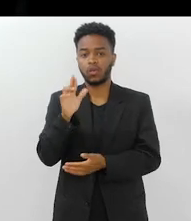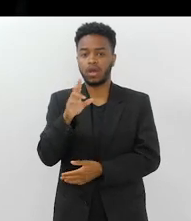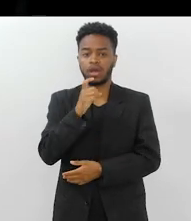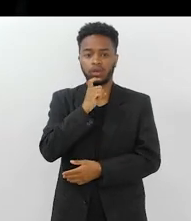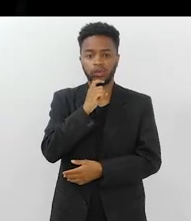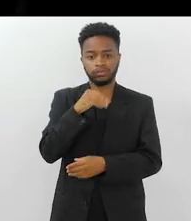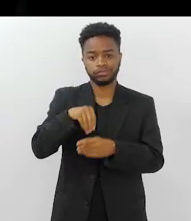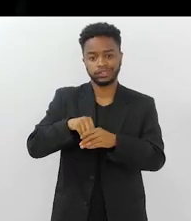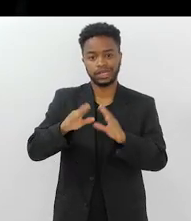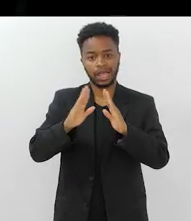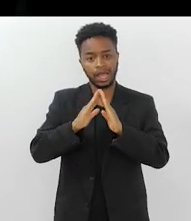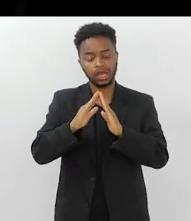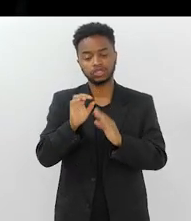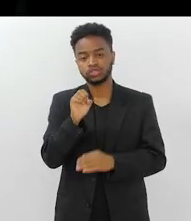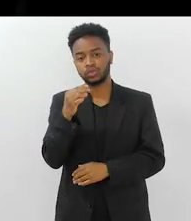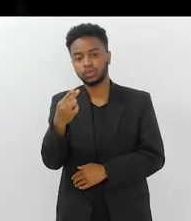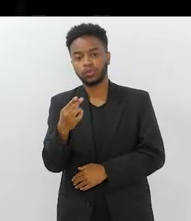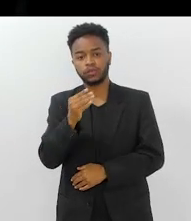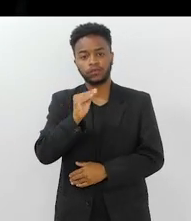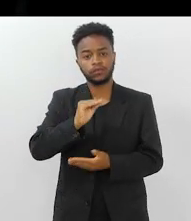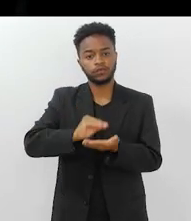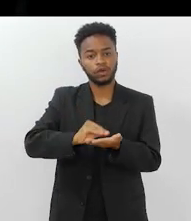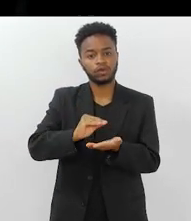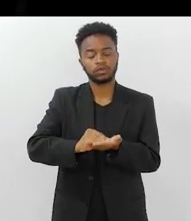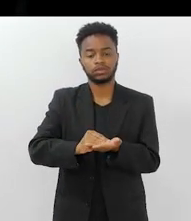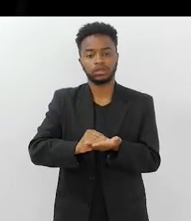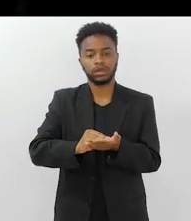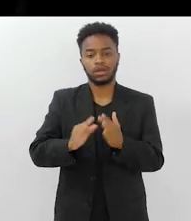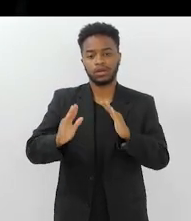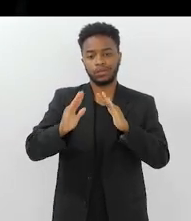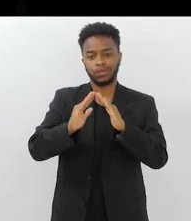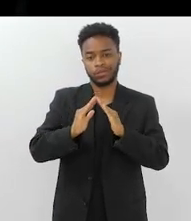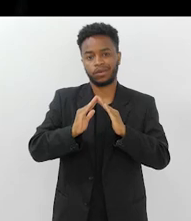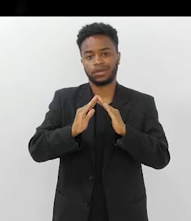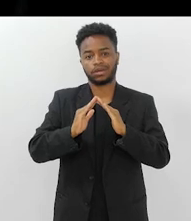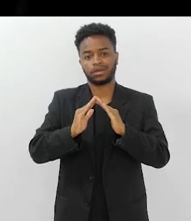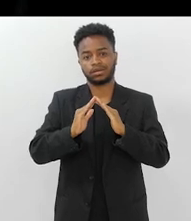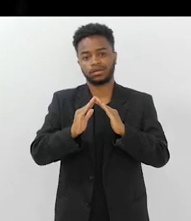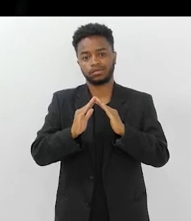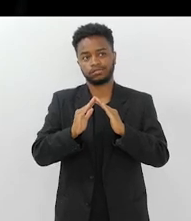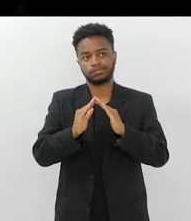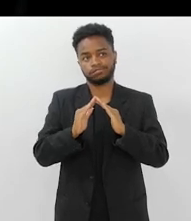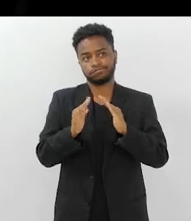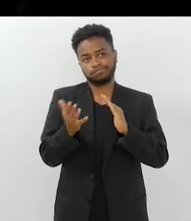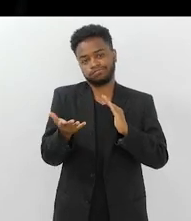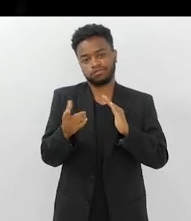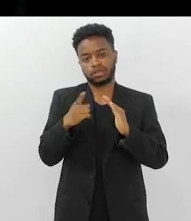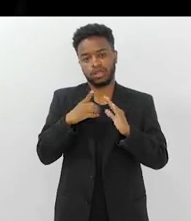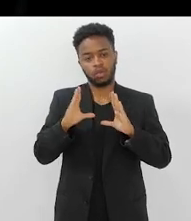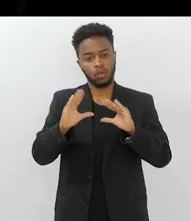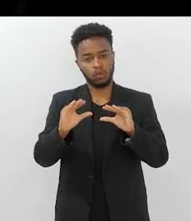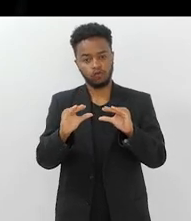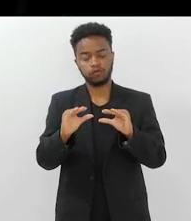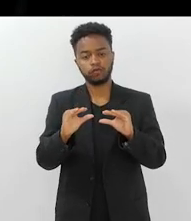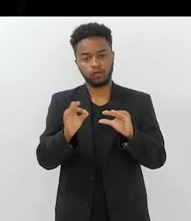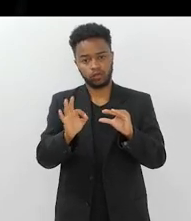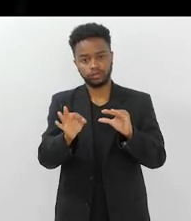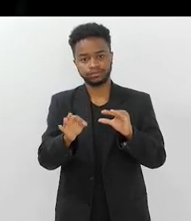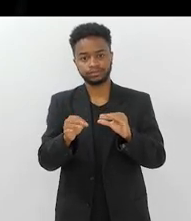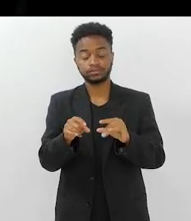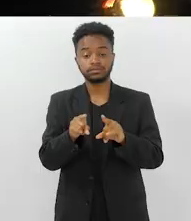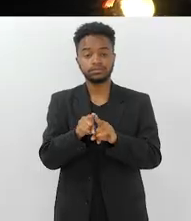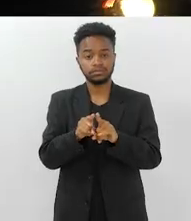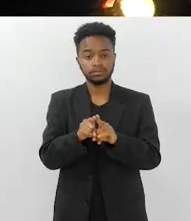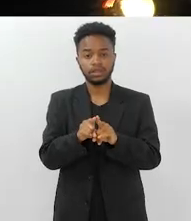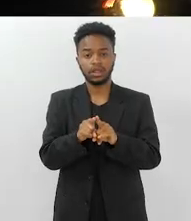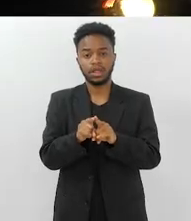-condicionado em casa ou falta uma moradia com mais aconchego, né? E